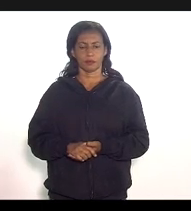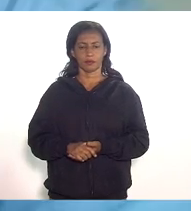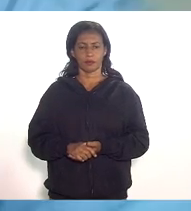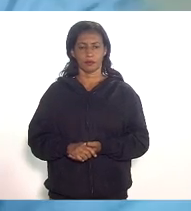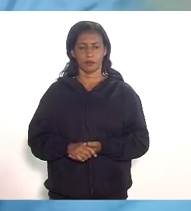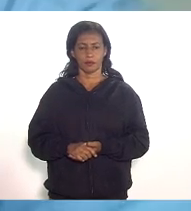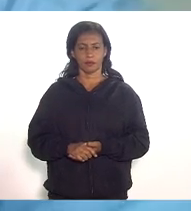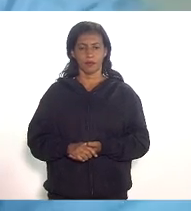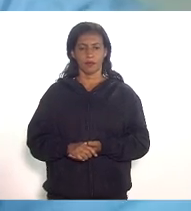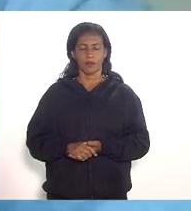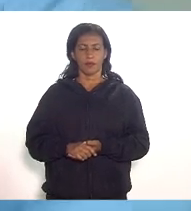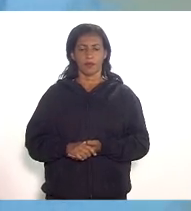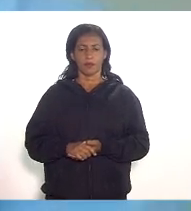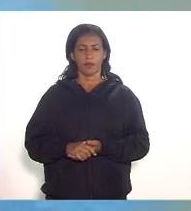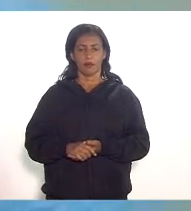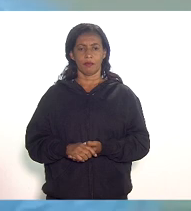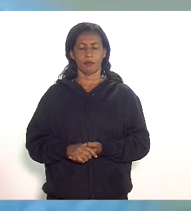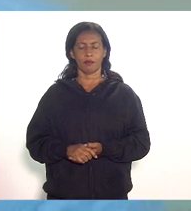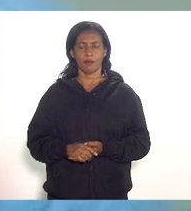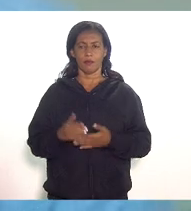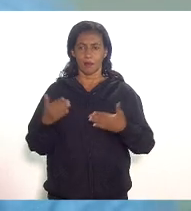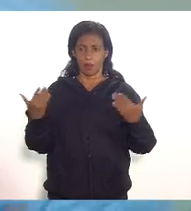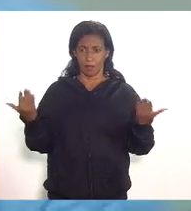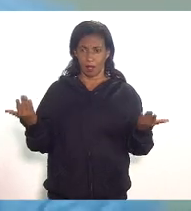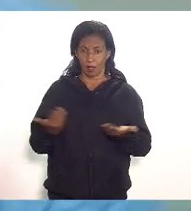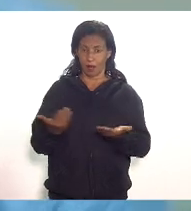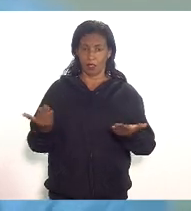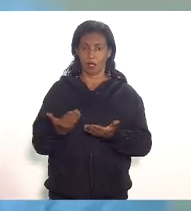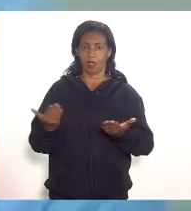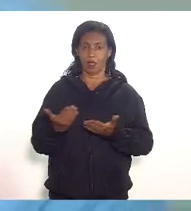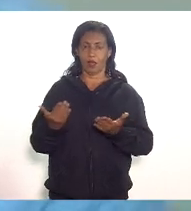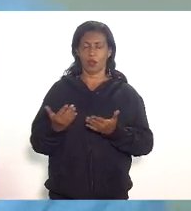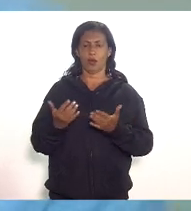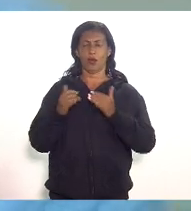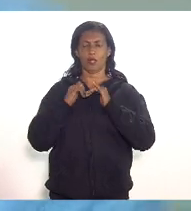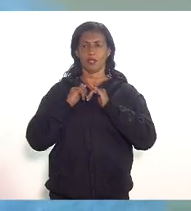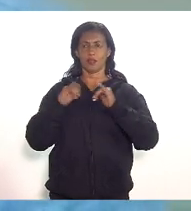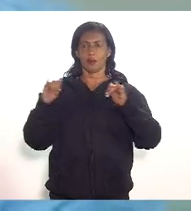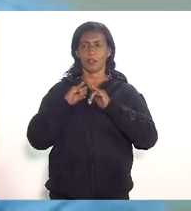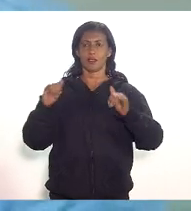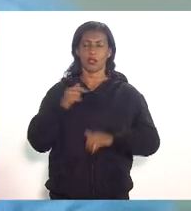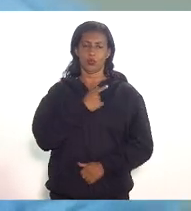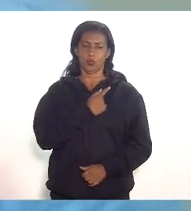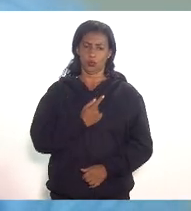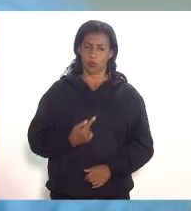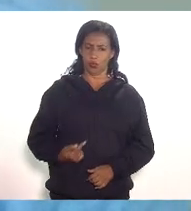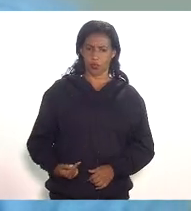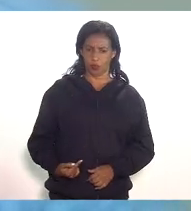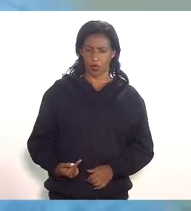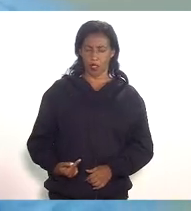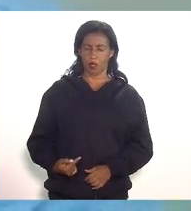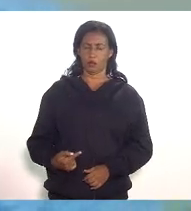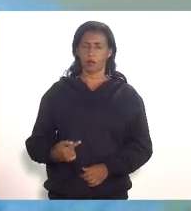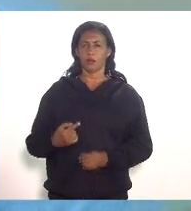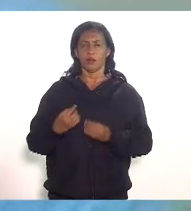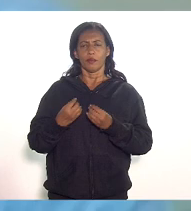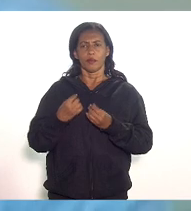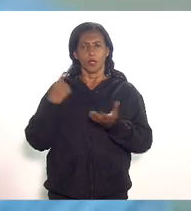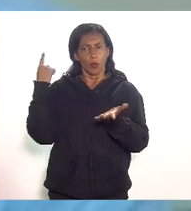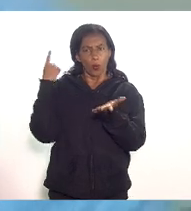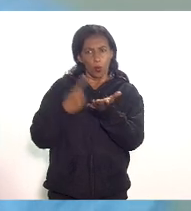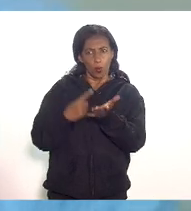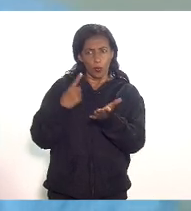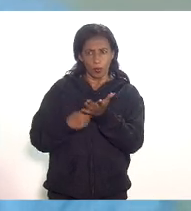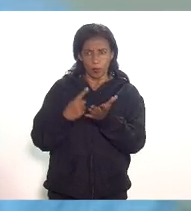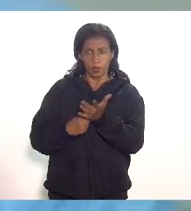para dizer o seguinte eu acho que nesse momento em sendo uma mensagem do governo estabelecer aqui um compromisso de que esse estudo